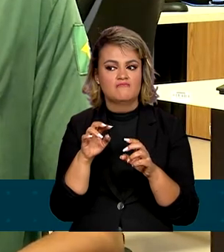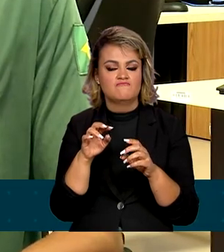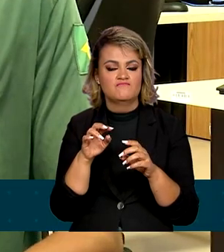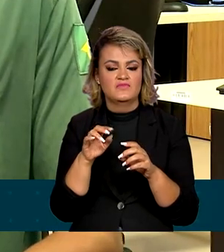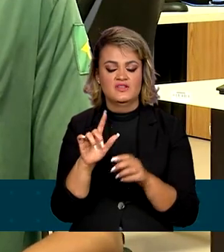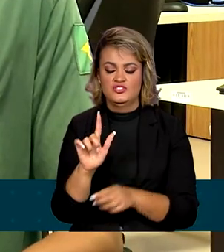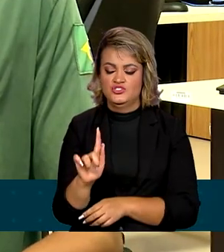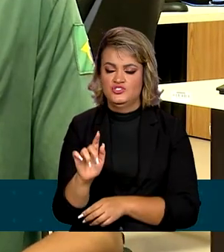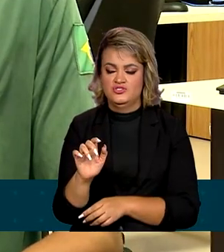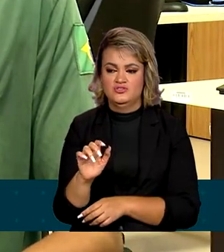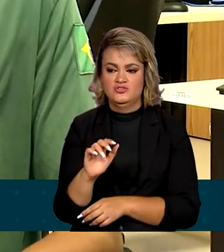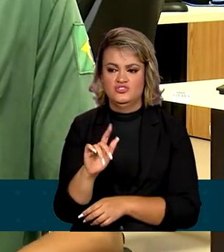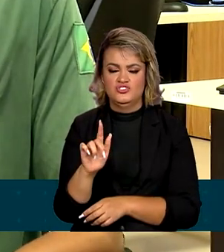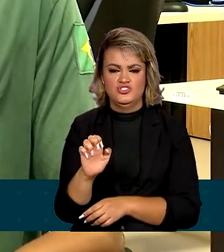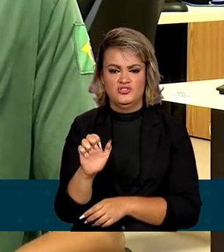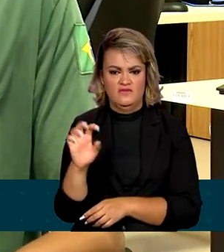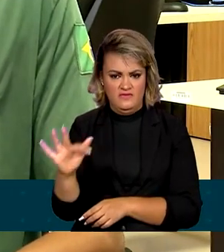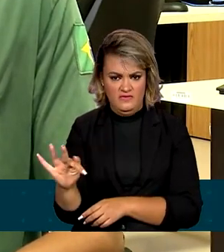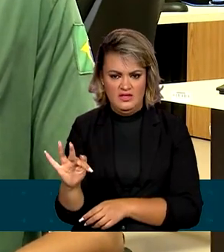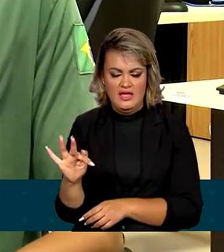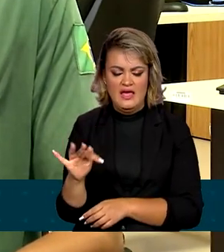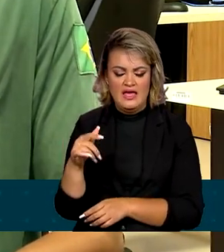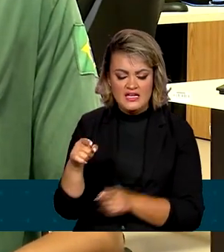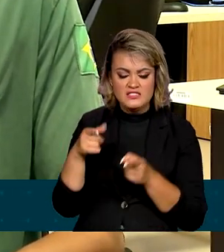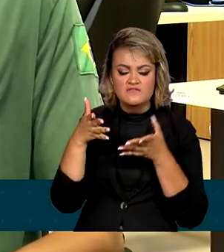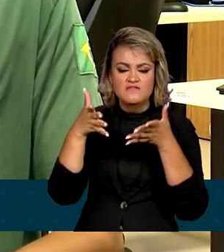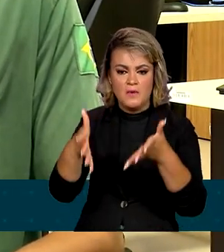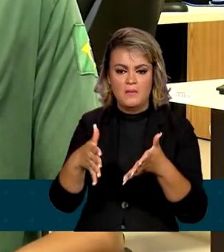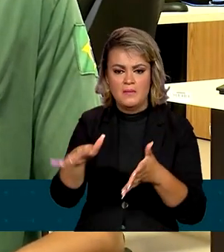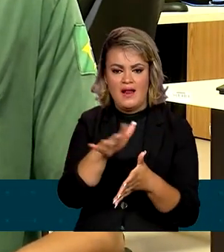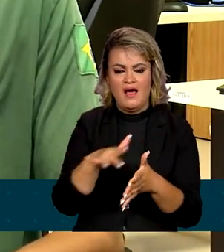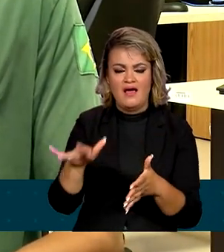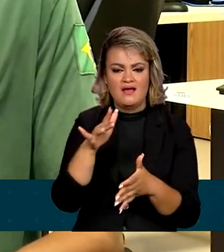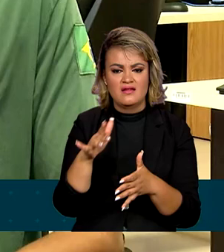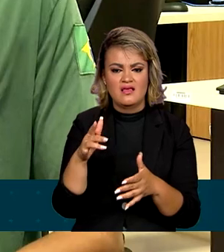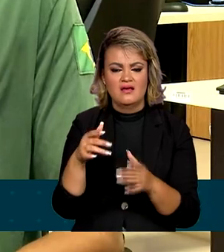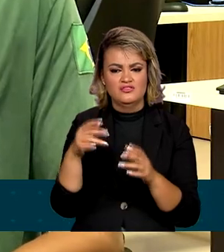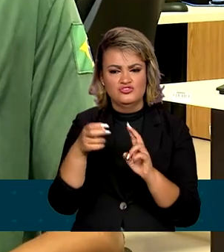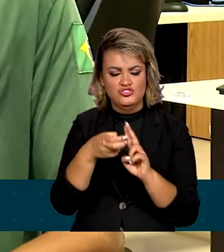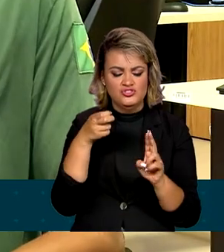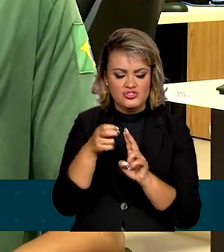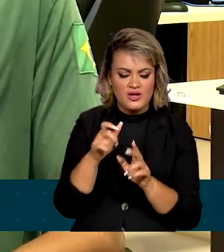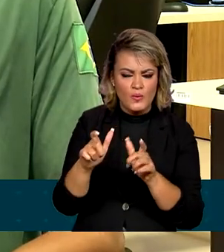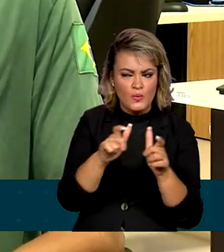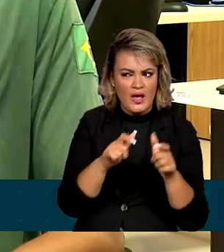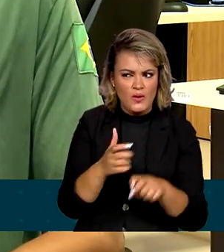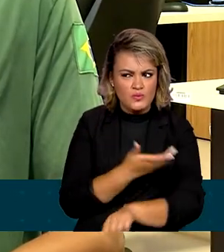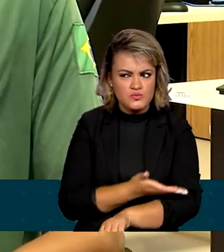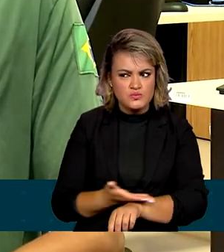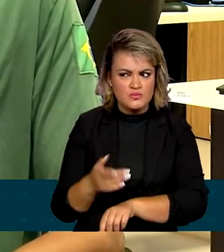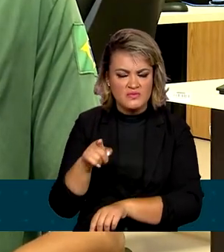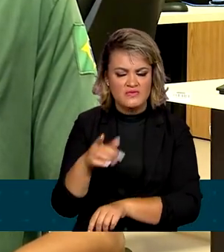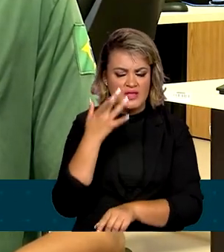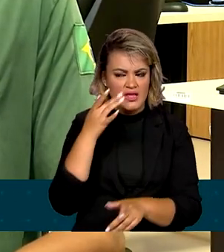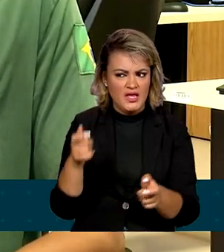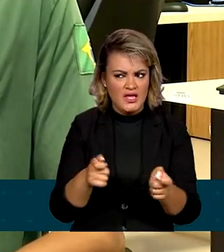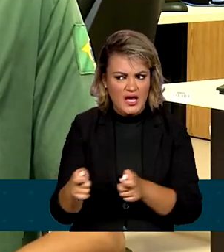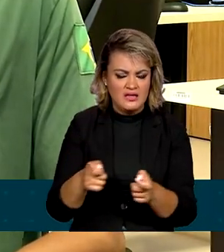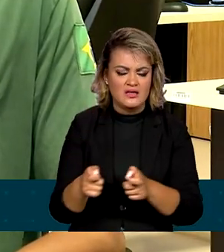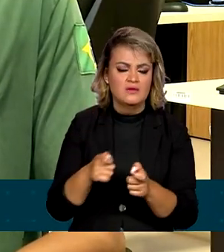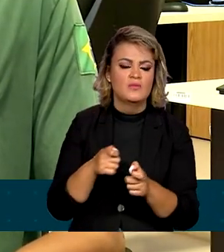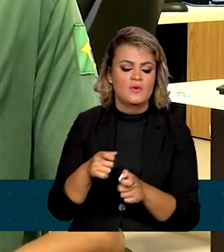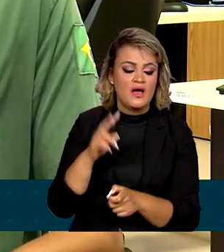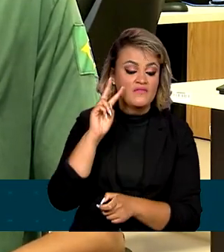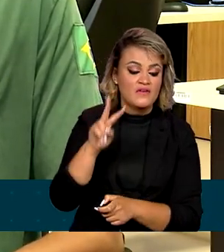que é o GEF, que eles fazem cursões dentro da terra indígena em pontos de garimpo já para fazer todo o trabalho de inutilização dos